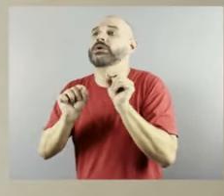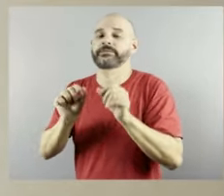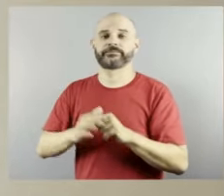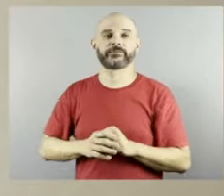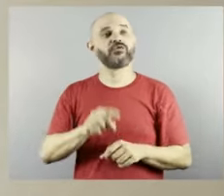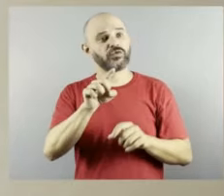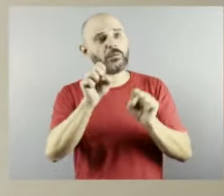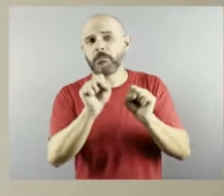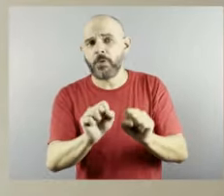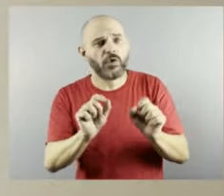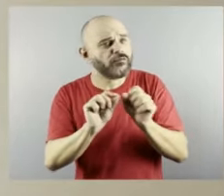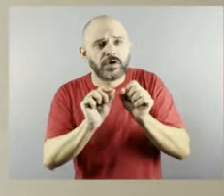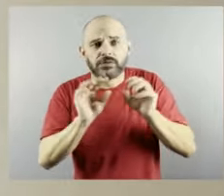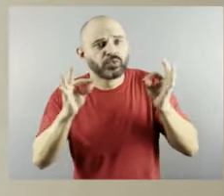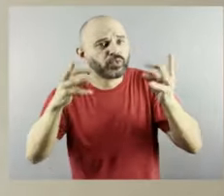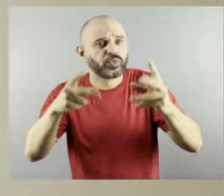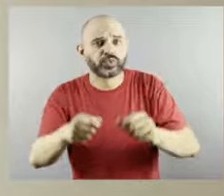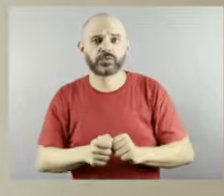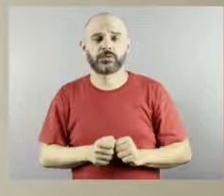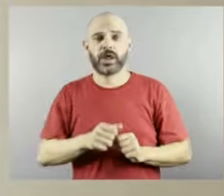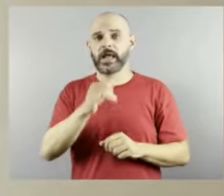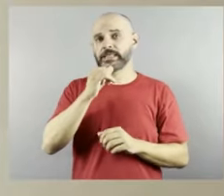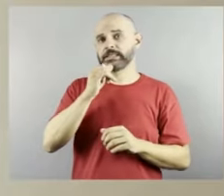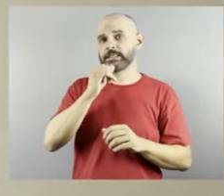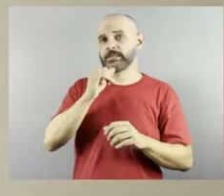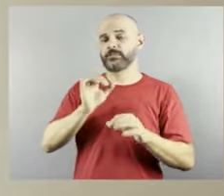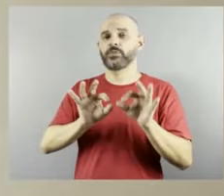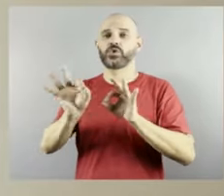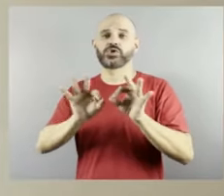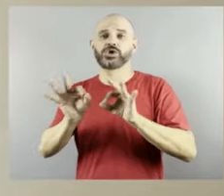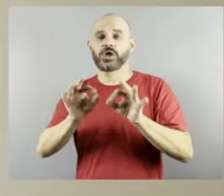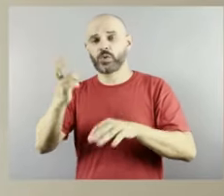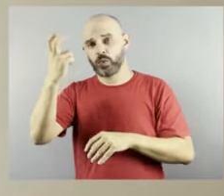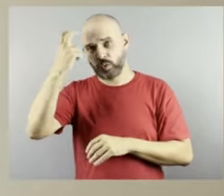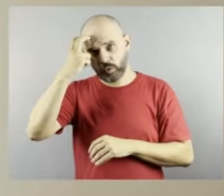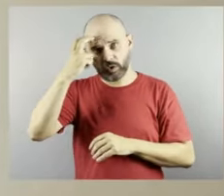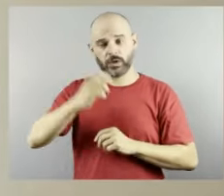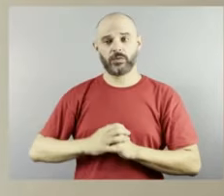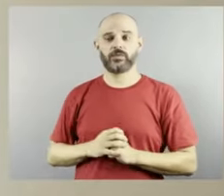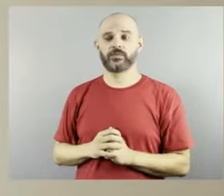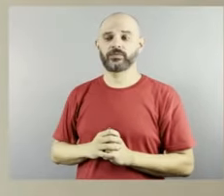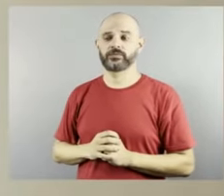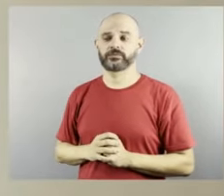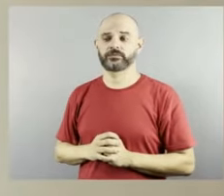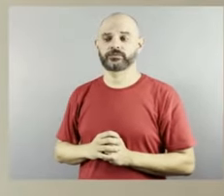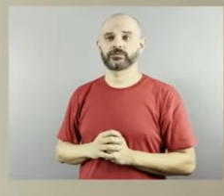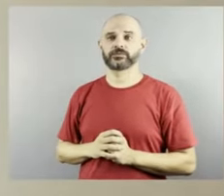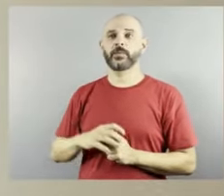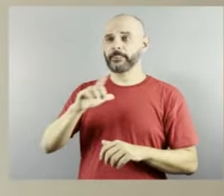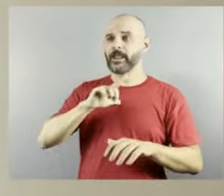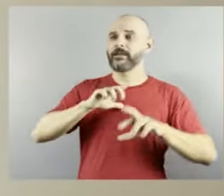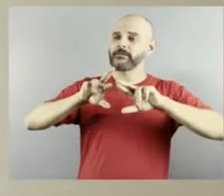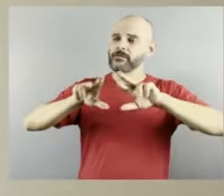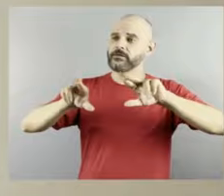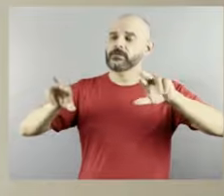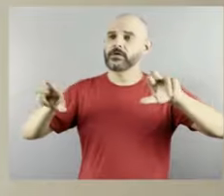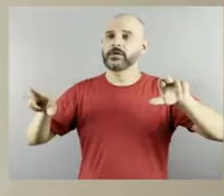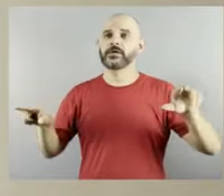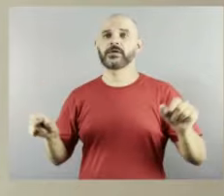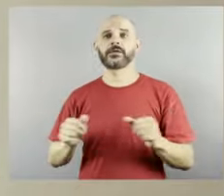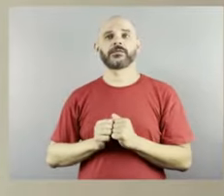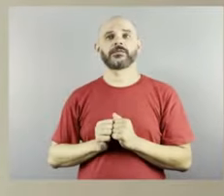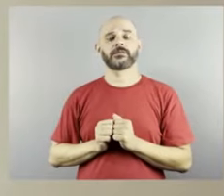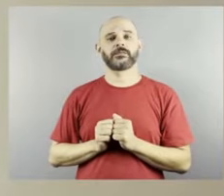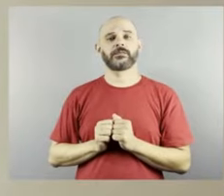cultural que contemple diversidade prestigie faça um esforço saia de